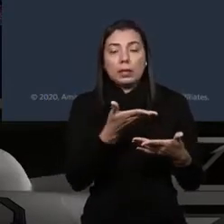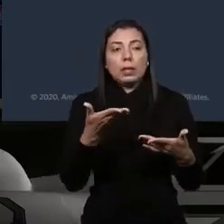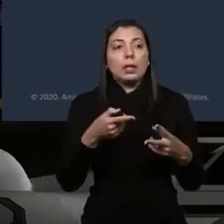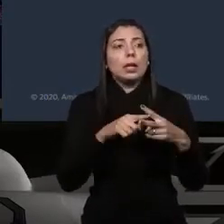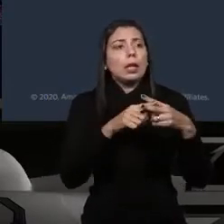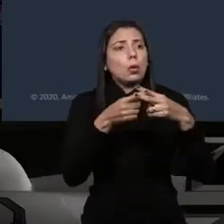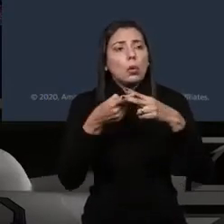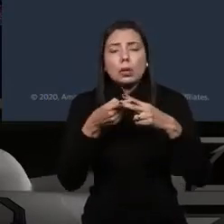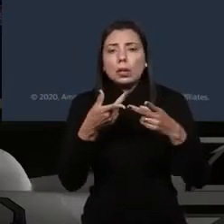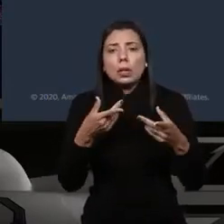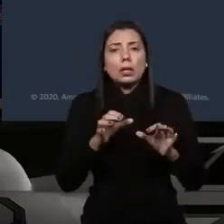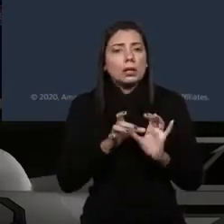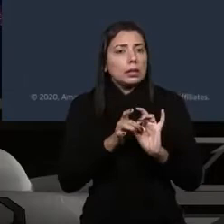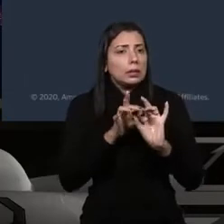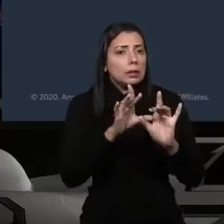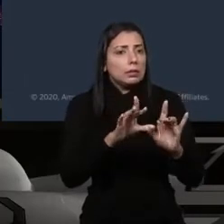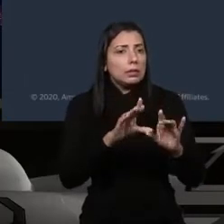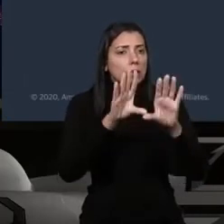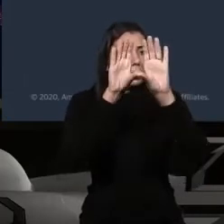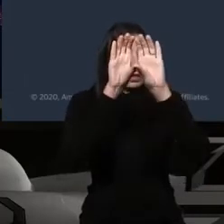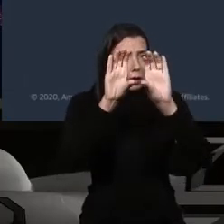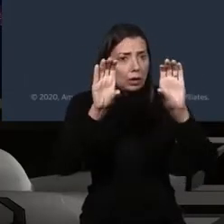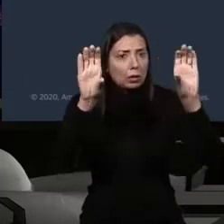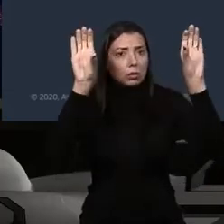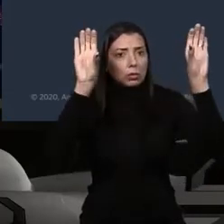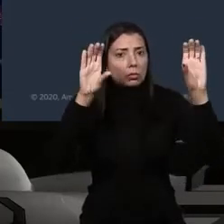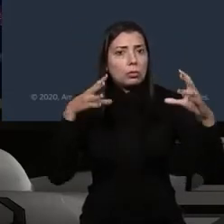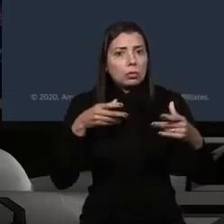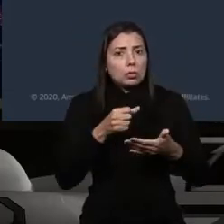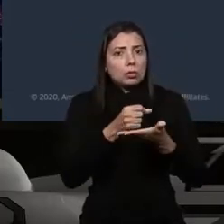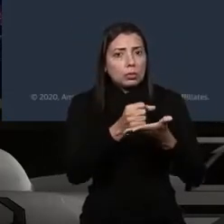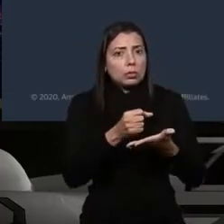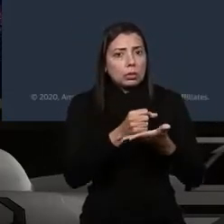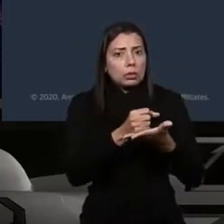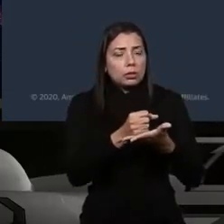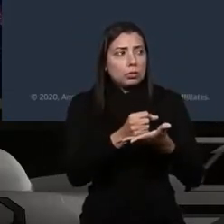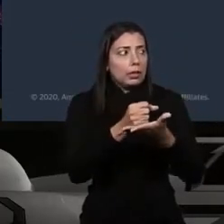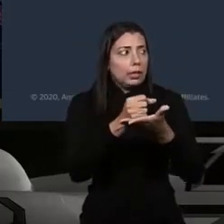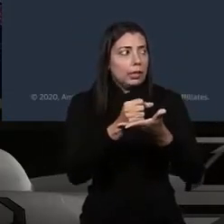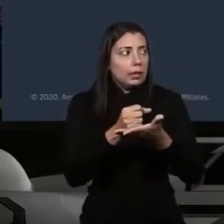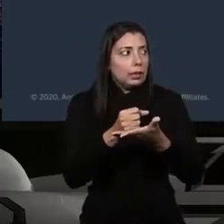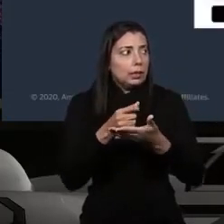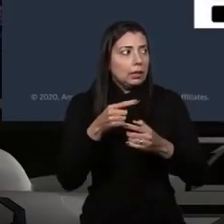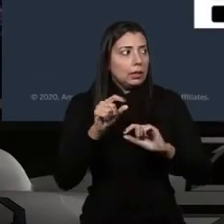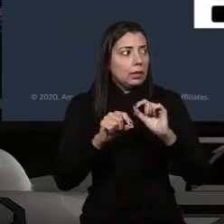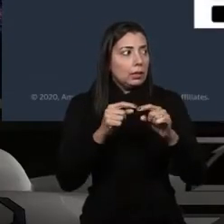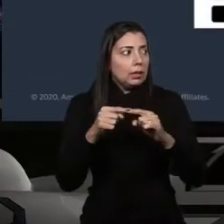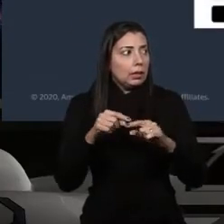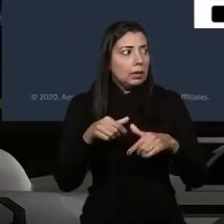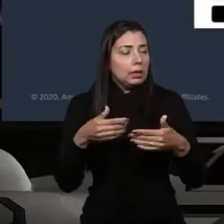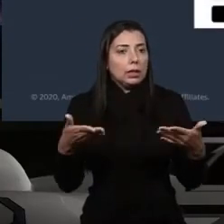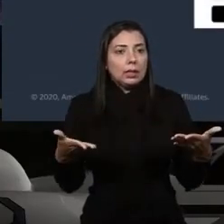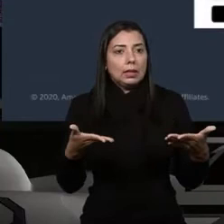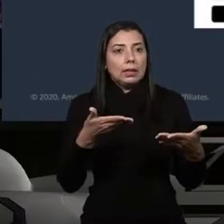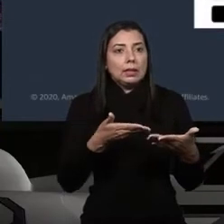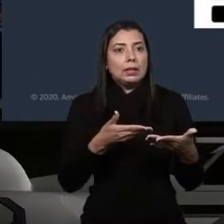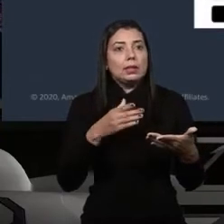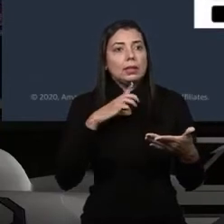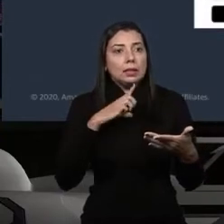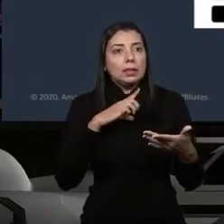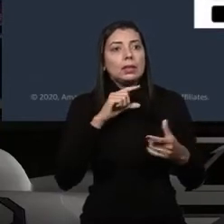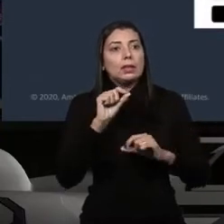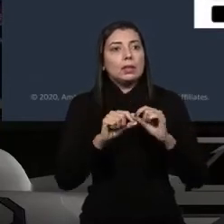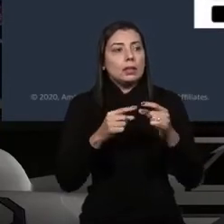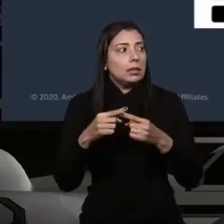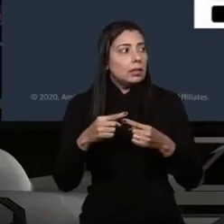à sua disposição. A nuvem, ela te dá todo um arcabouço tecnológico para você entregar a sua solução. Então, aqui eu trago o exemplo